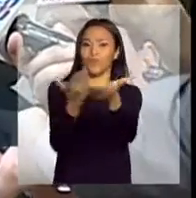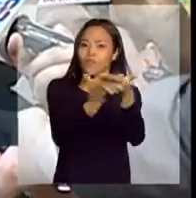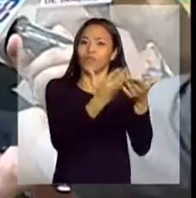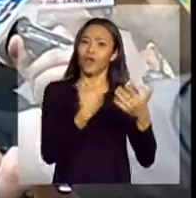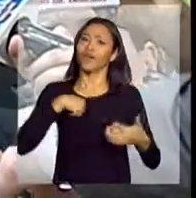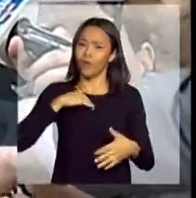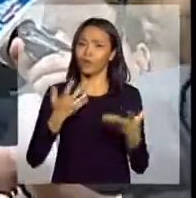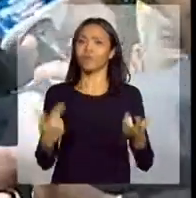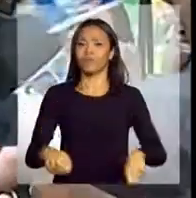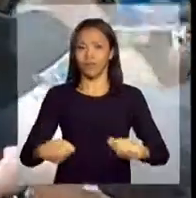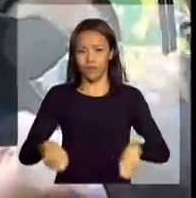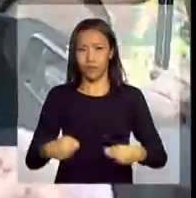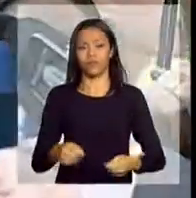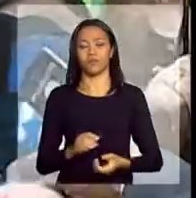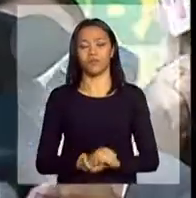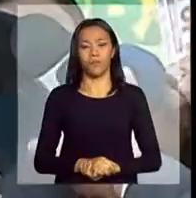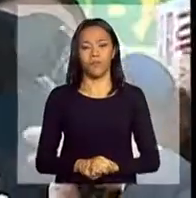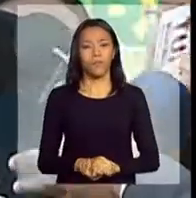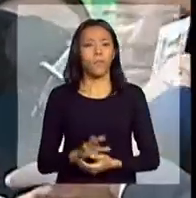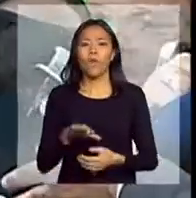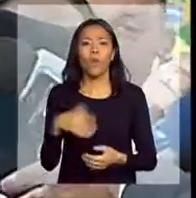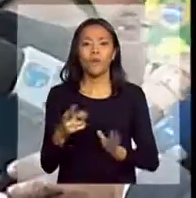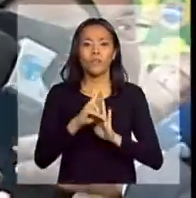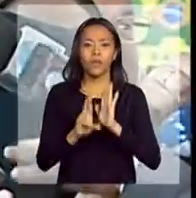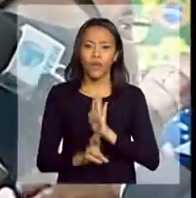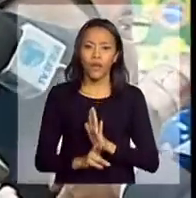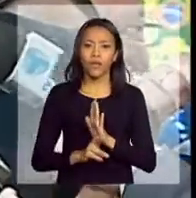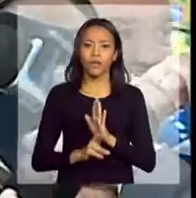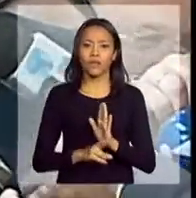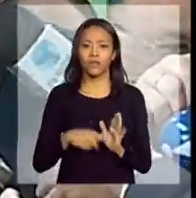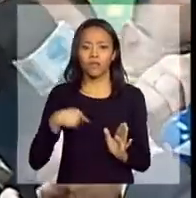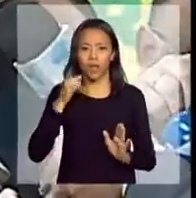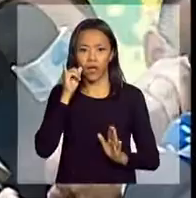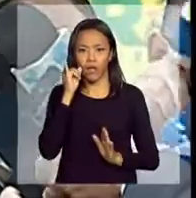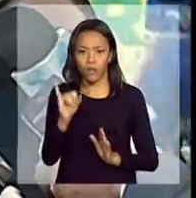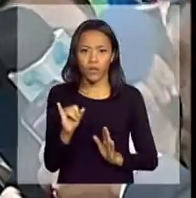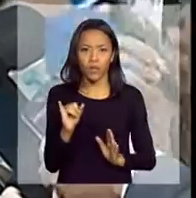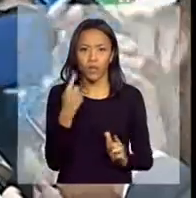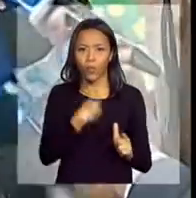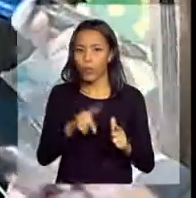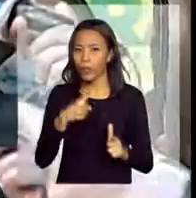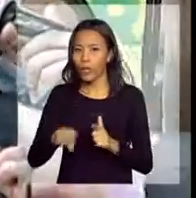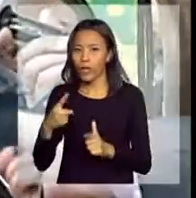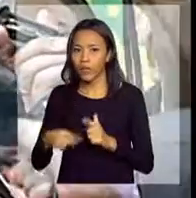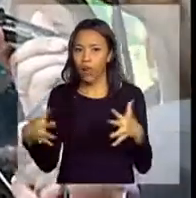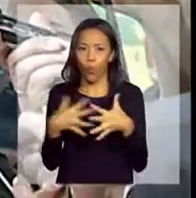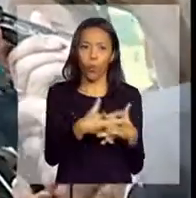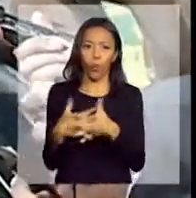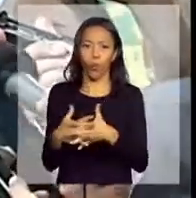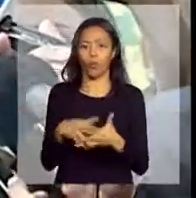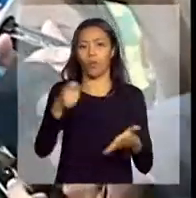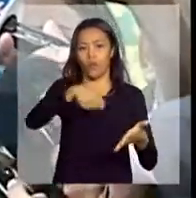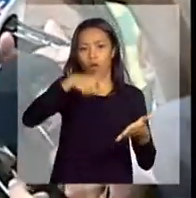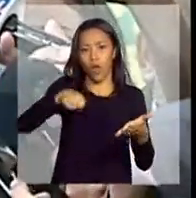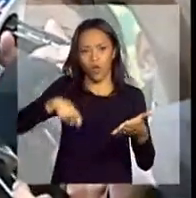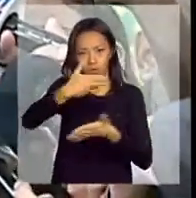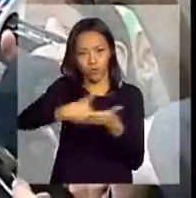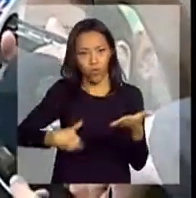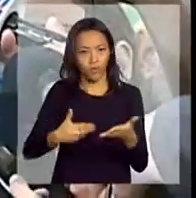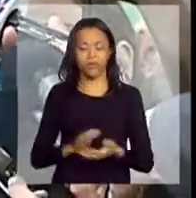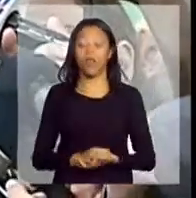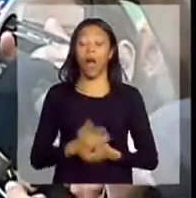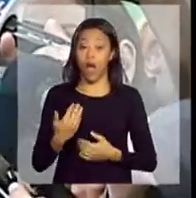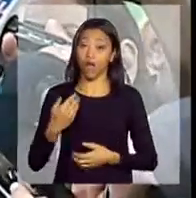é o que a gente precisa. Com o aumento da demanda, quais as medidas estão sendo tomadas para evitar fraudes ou problemas da correção? Olha, são muitas medidas. Nós somos